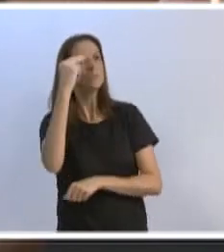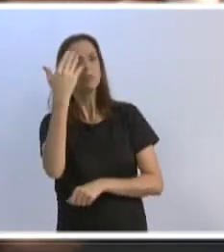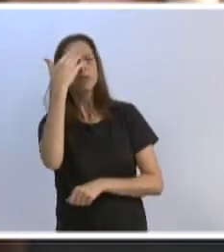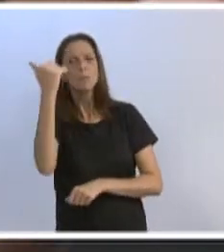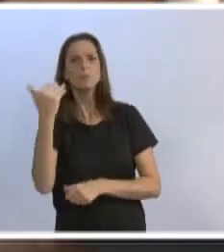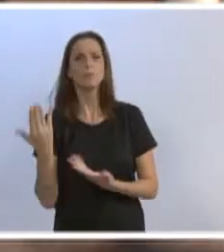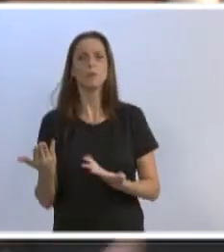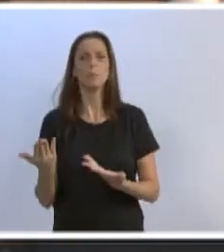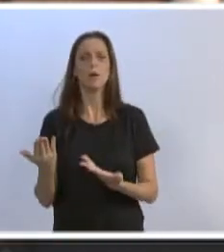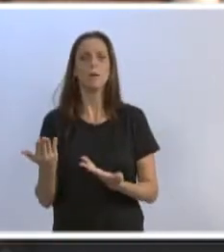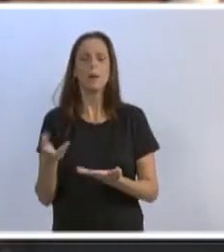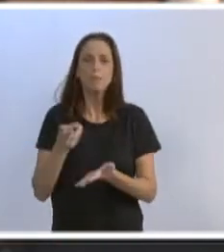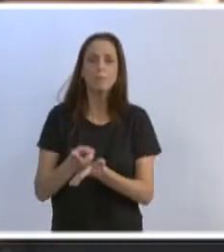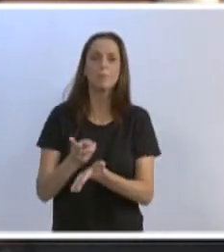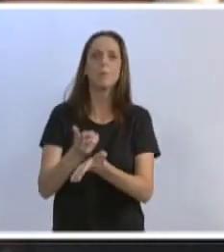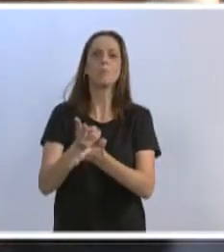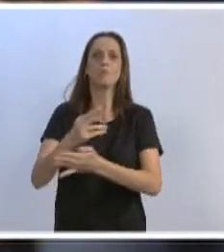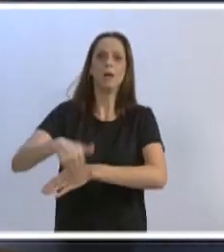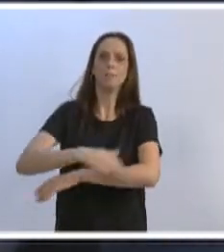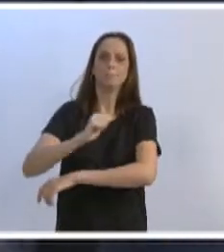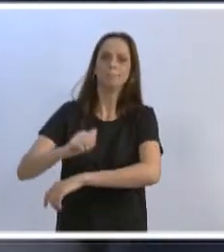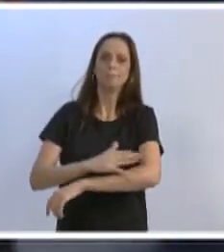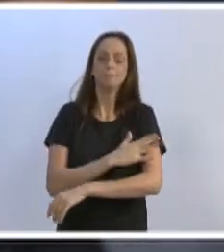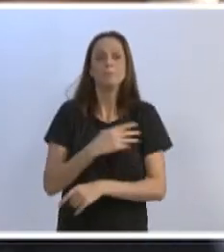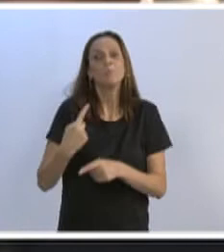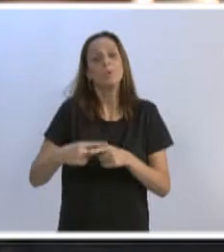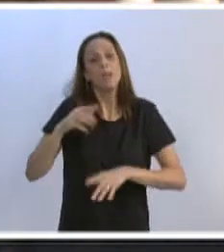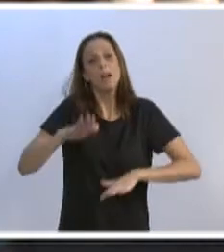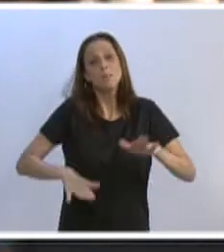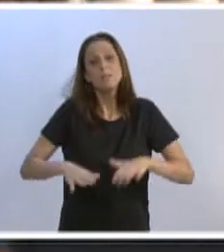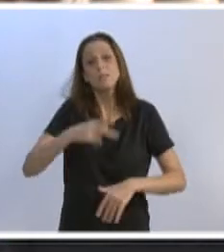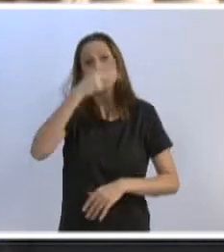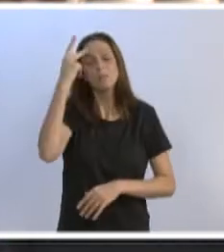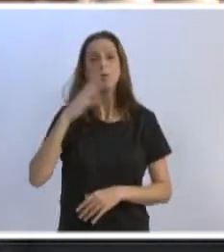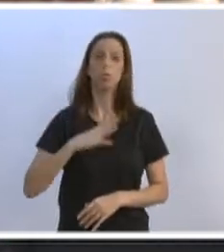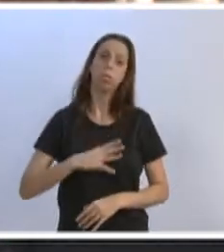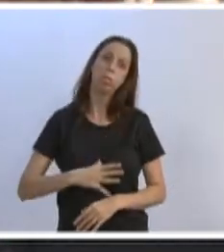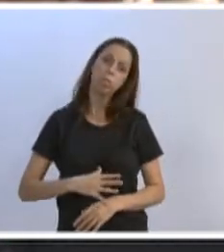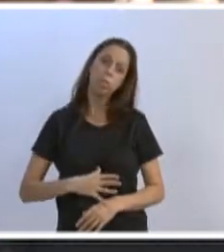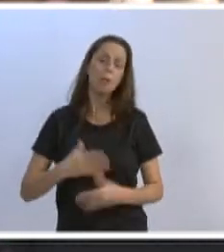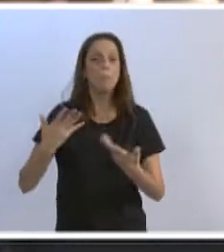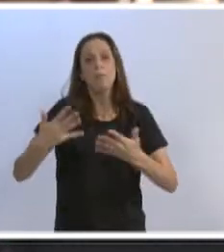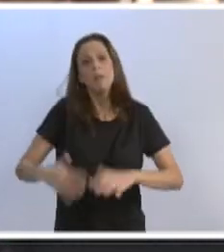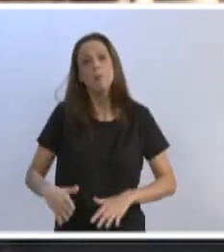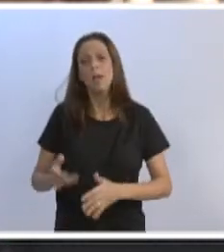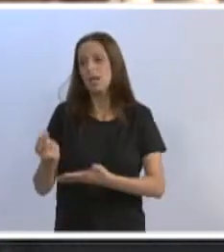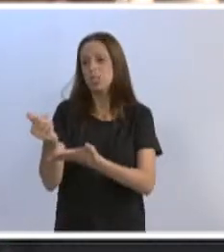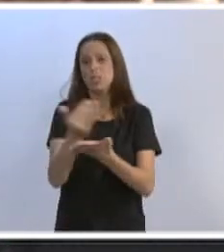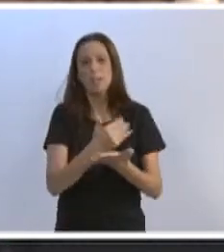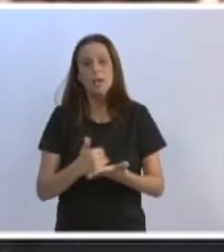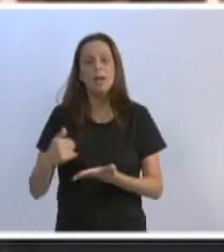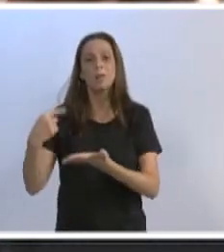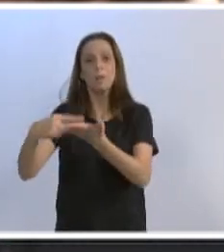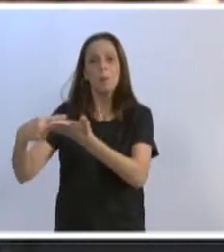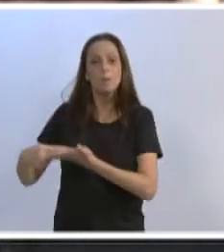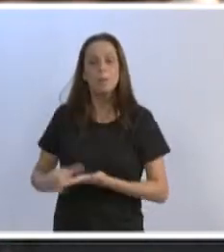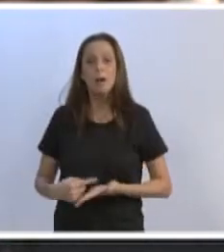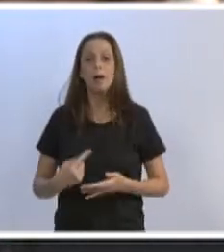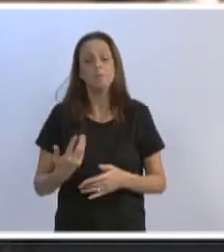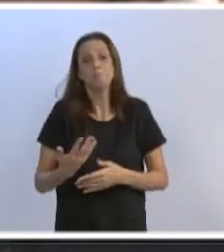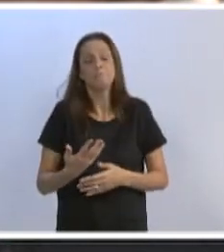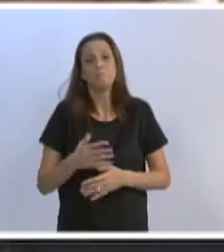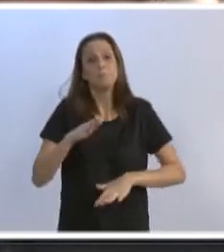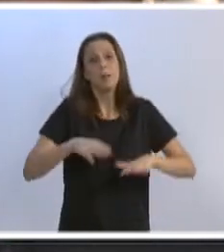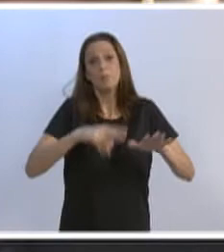porque senão desestimula realmente as pessoas a se organizarem em parceria com a prefeitura, ou vão querer daqui a pouco a prefeitura que realmente com esse decreto a comunidade se